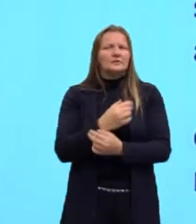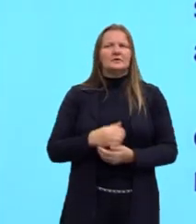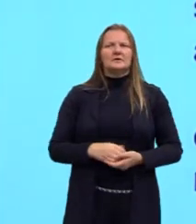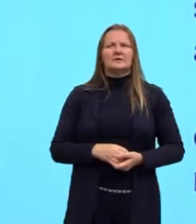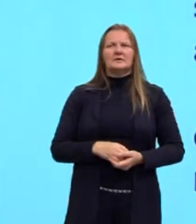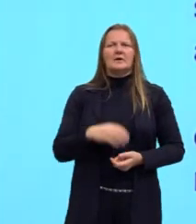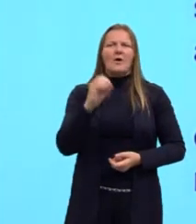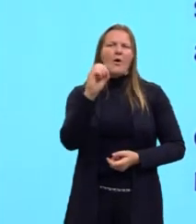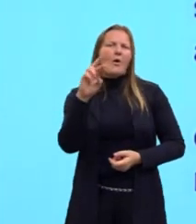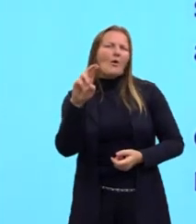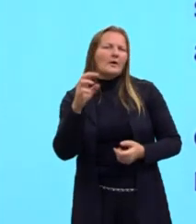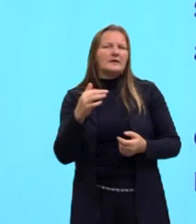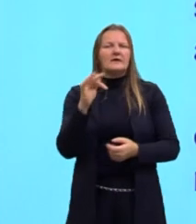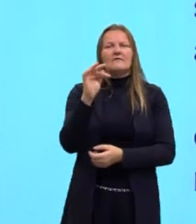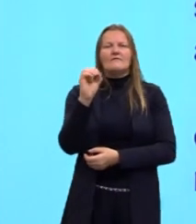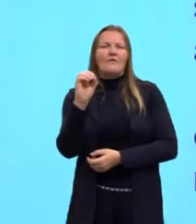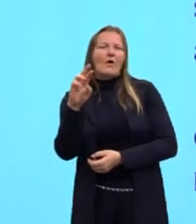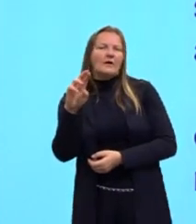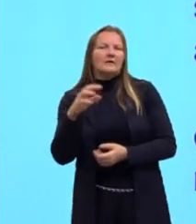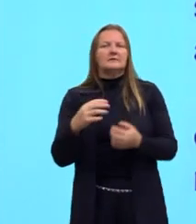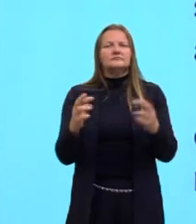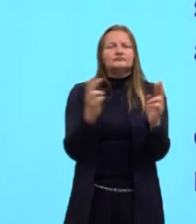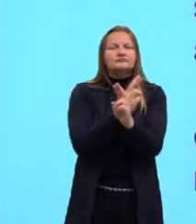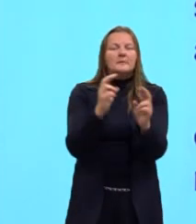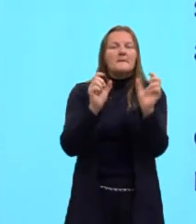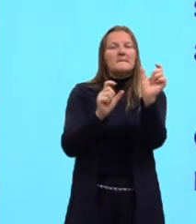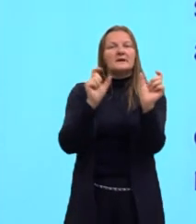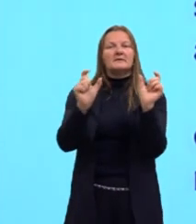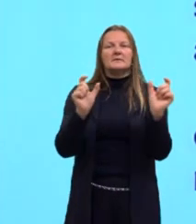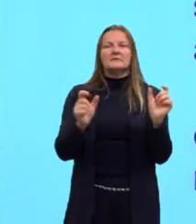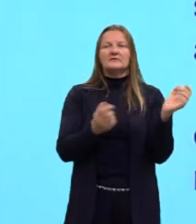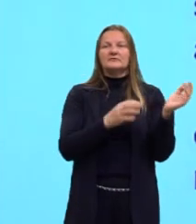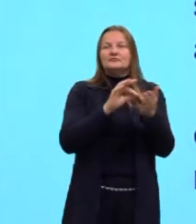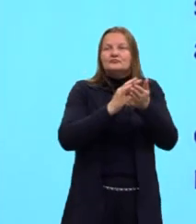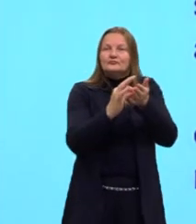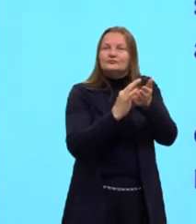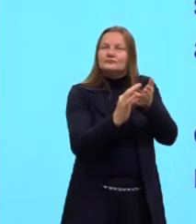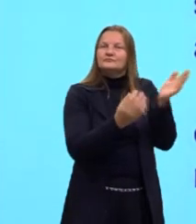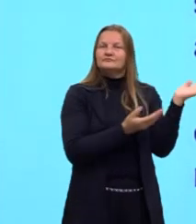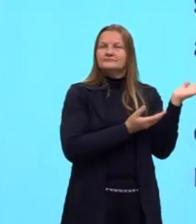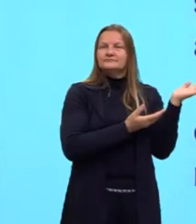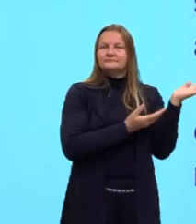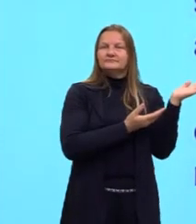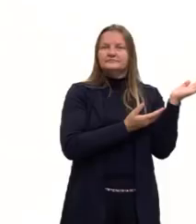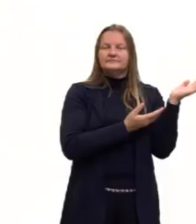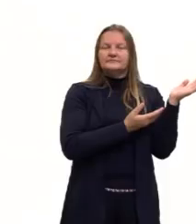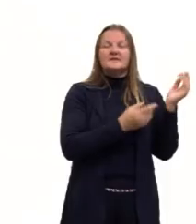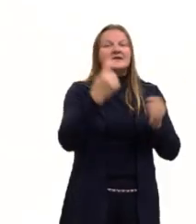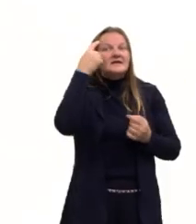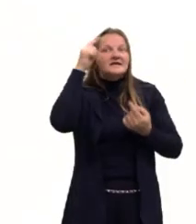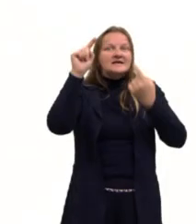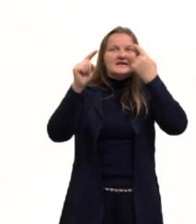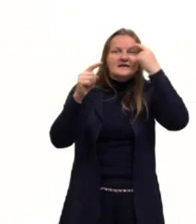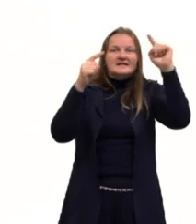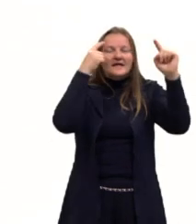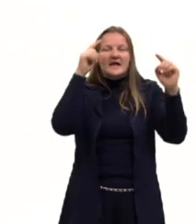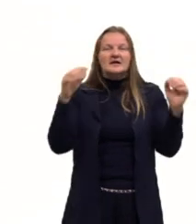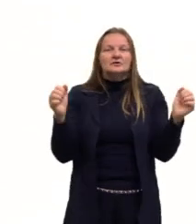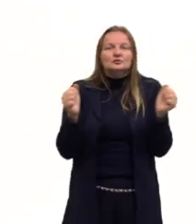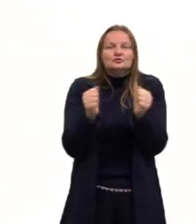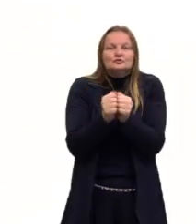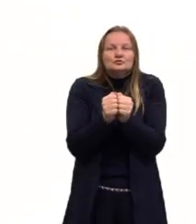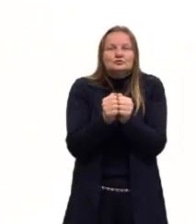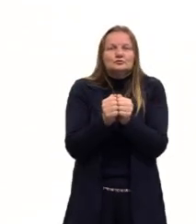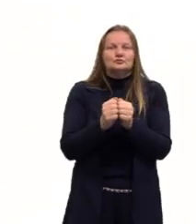o or, o for, todas essas palavrinhas aqui, elas nos trazem ideias de junção.